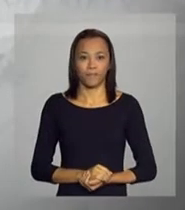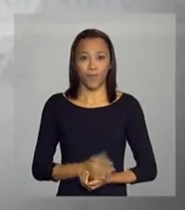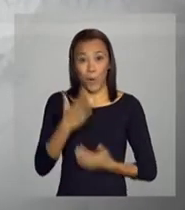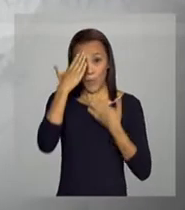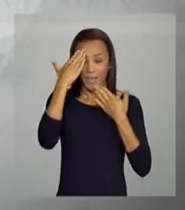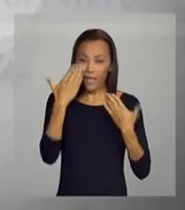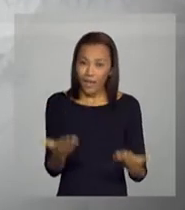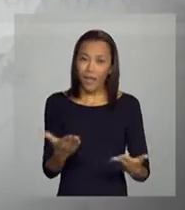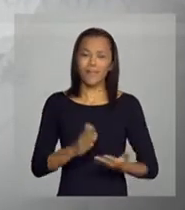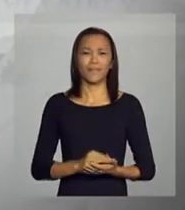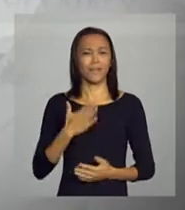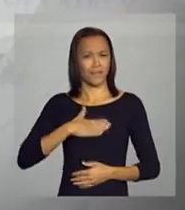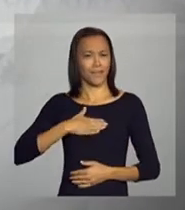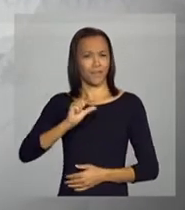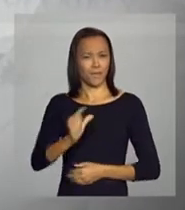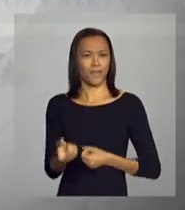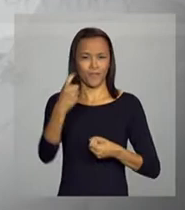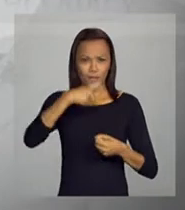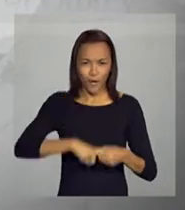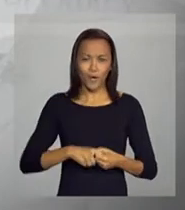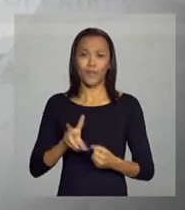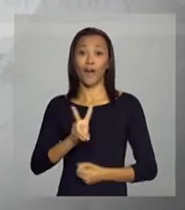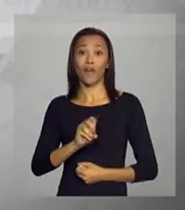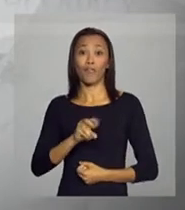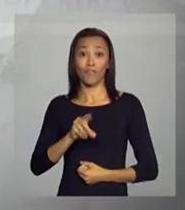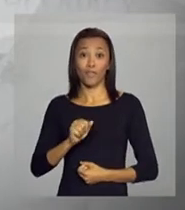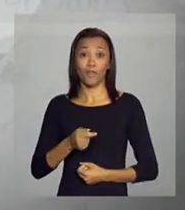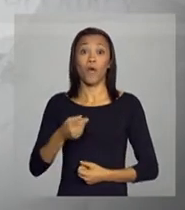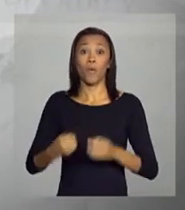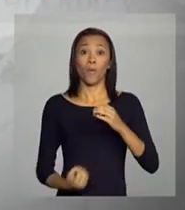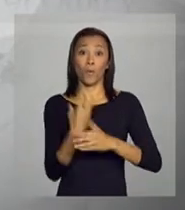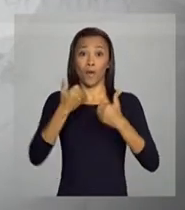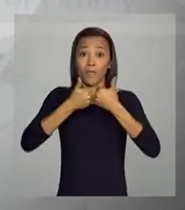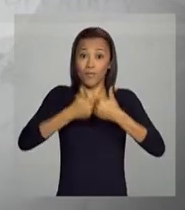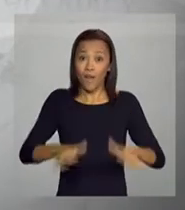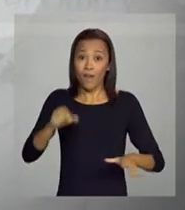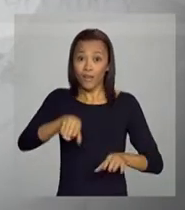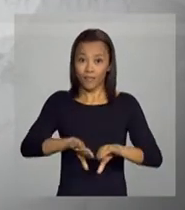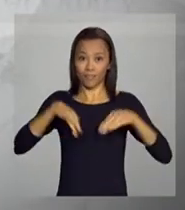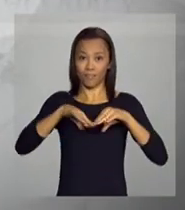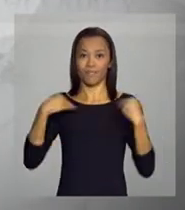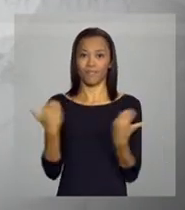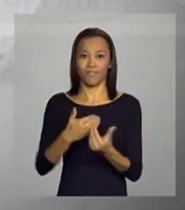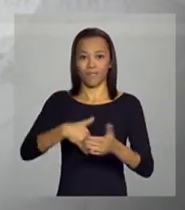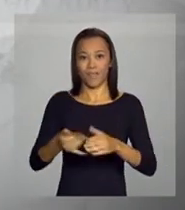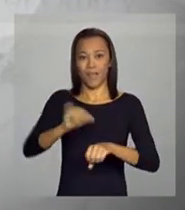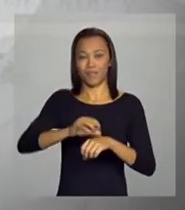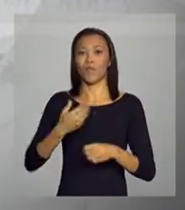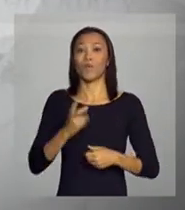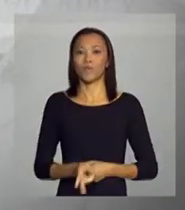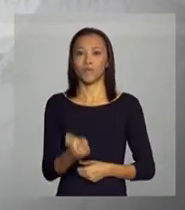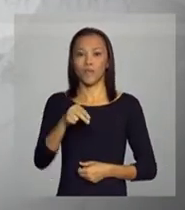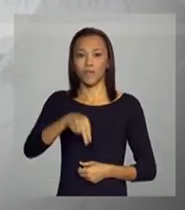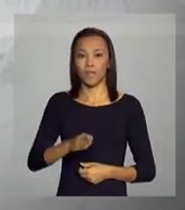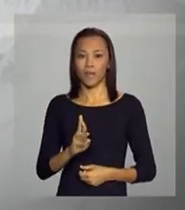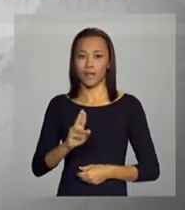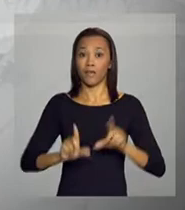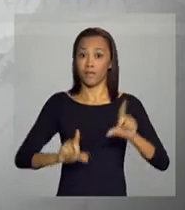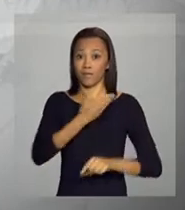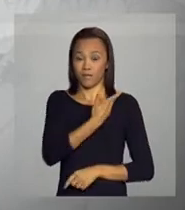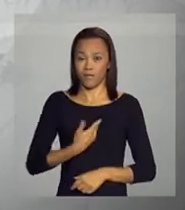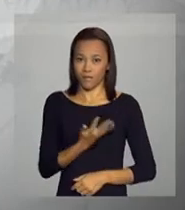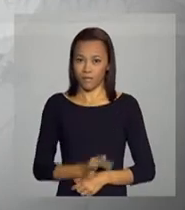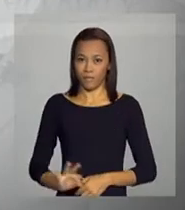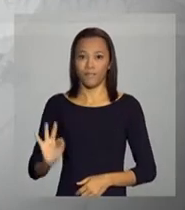Obrigada, Priscila. E daqui a pouco a gente volta ao vivo com a inauguração da Arena Fonte Nova em Salvador. Continue com a gente, NBR